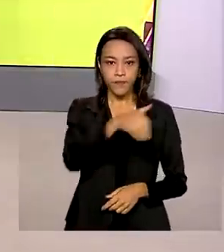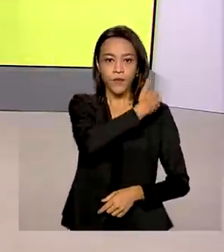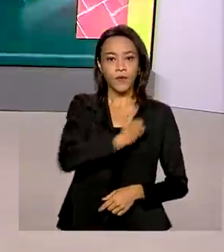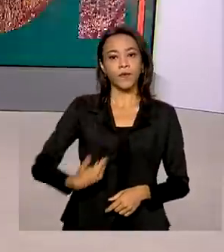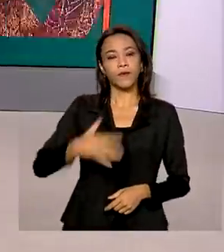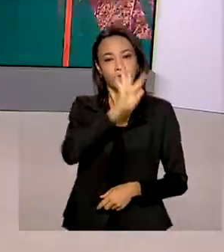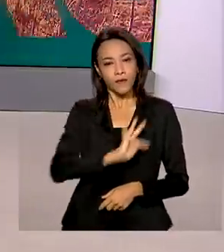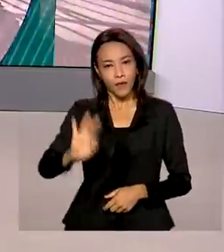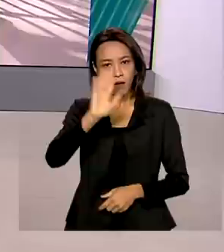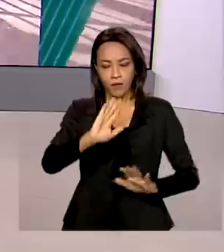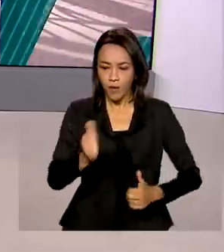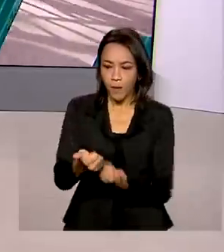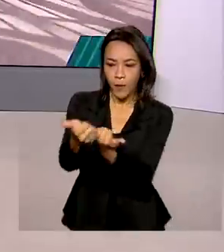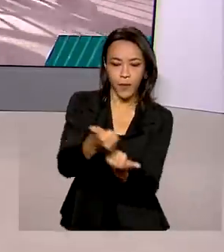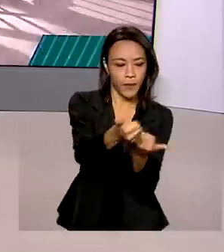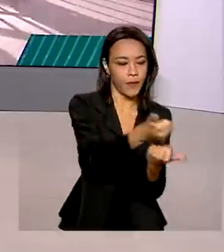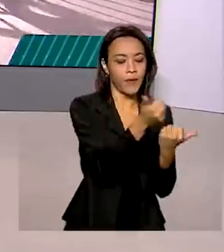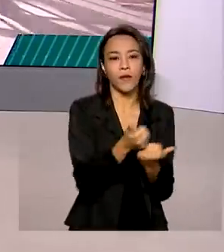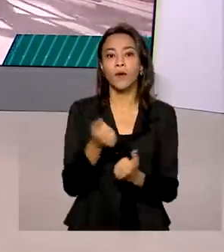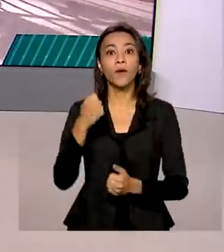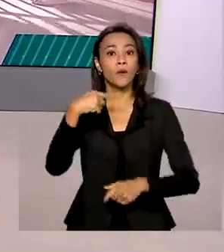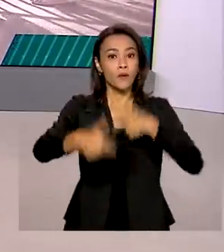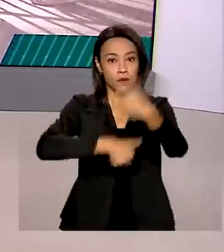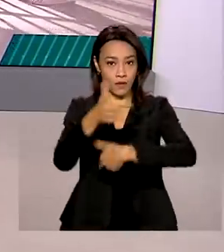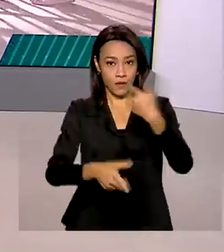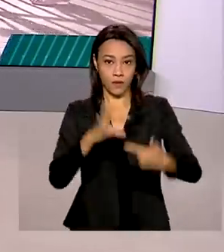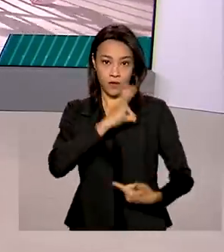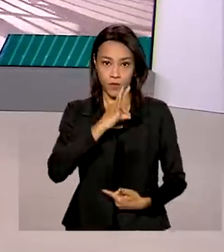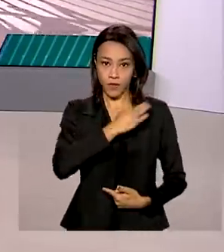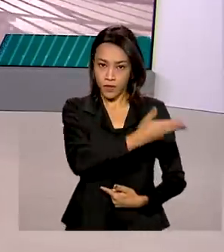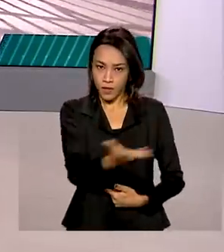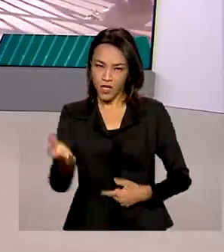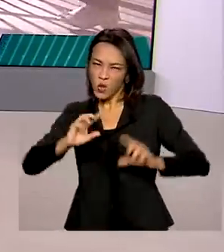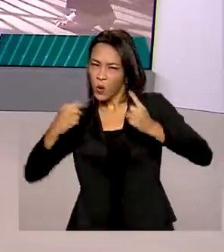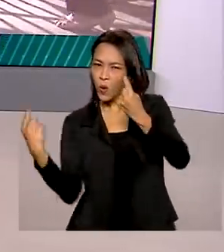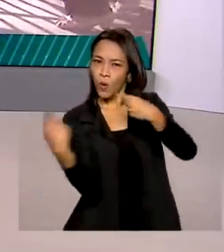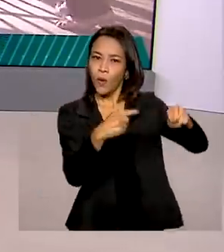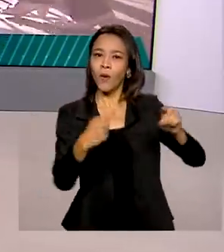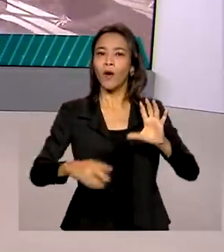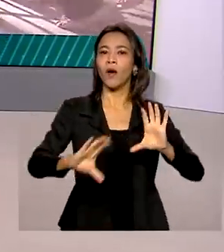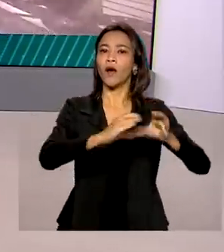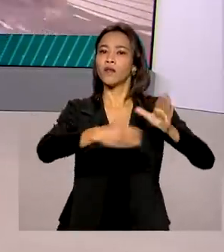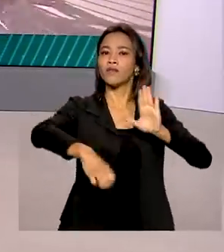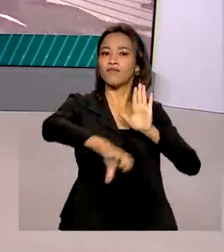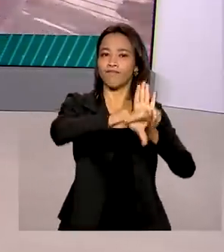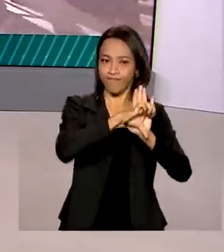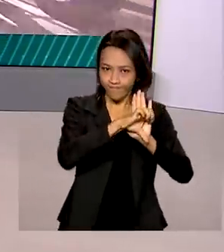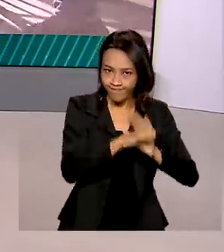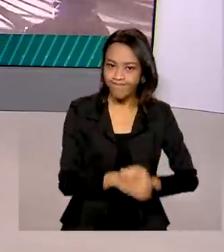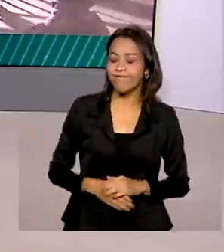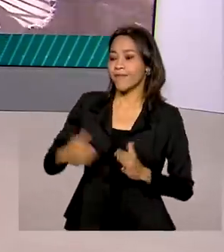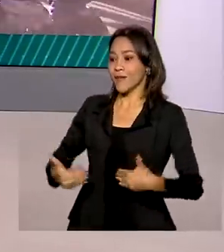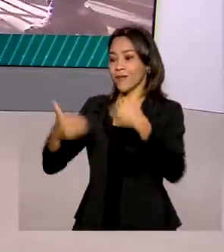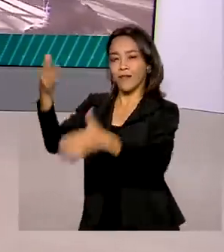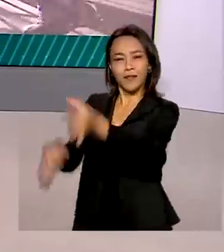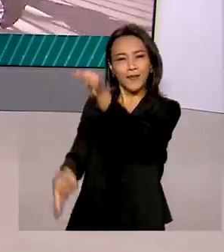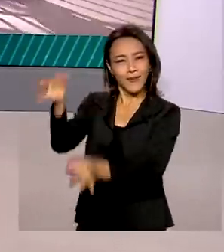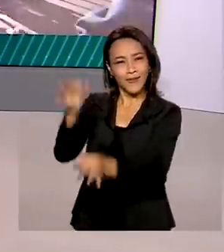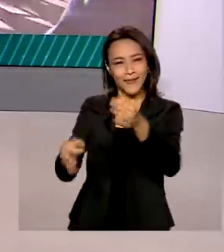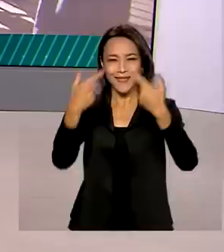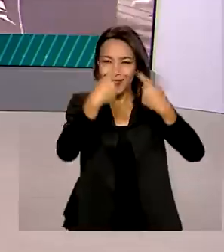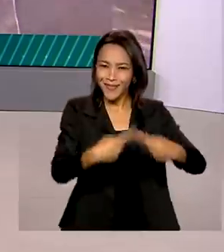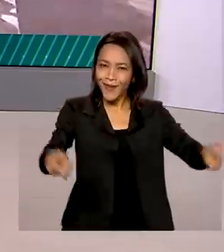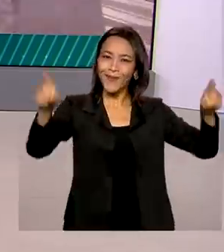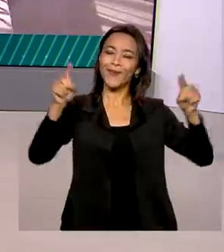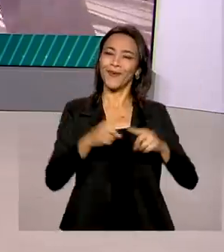fortalecendo o trabalho dos policiais no combate ao crime organizado. O Ministério da Justiça e Segurança Pública inaugurou em Campo Grande,